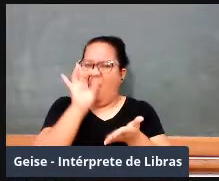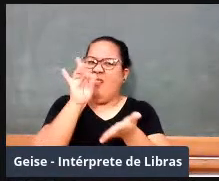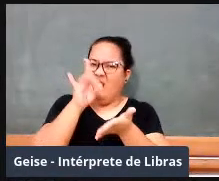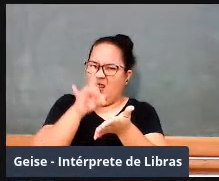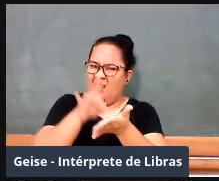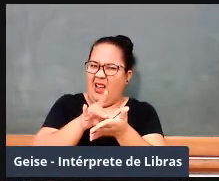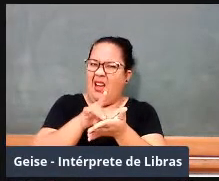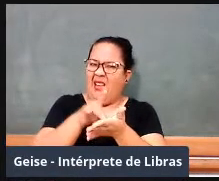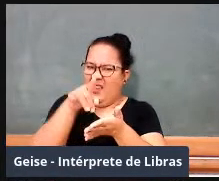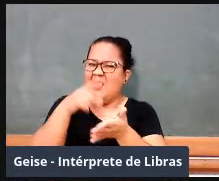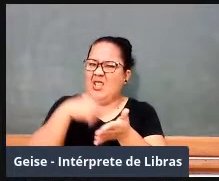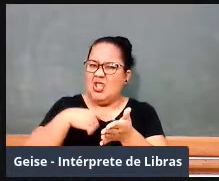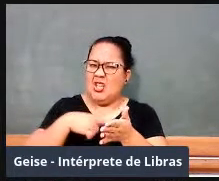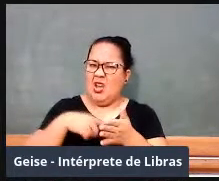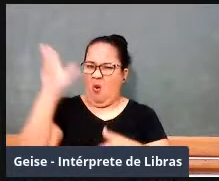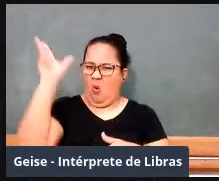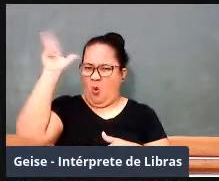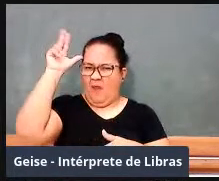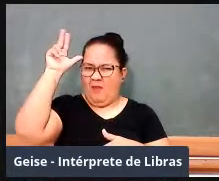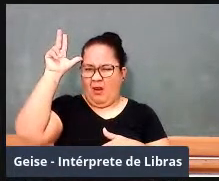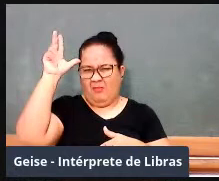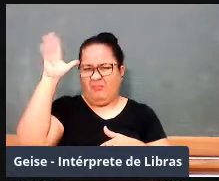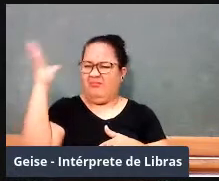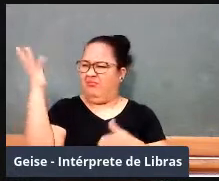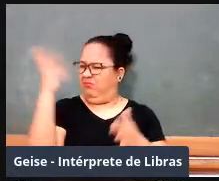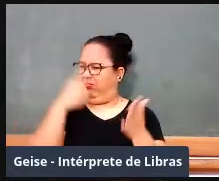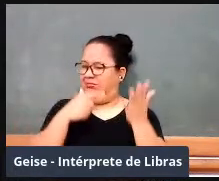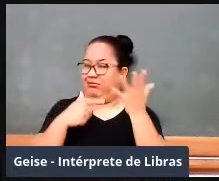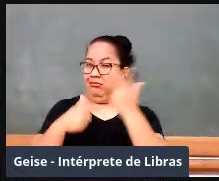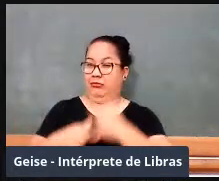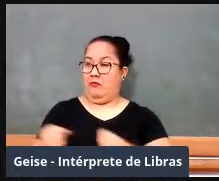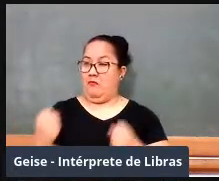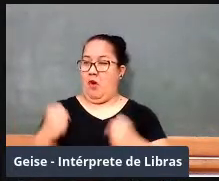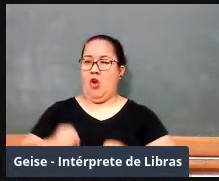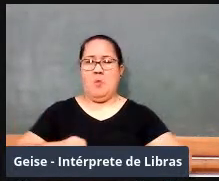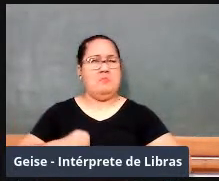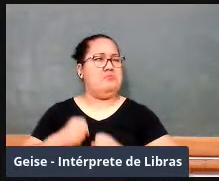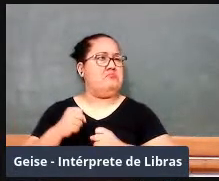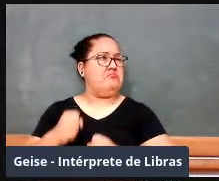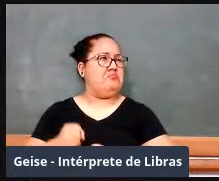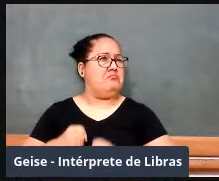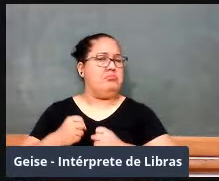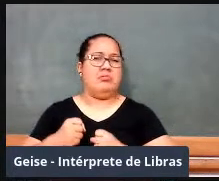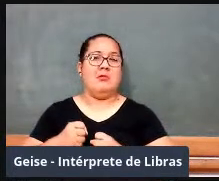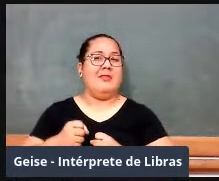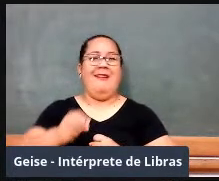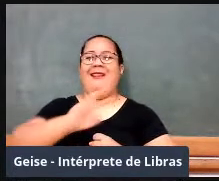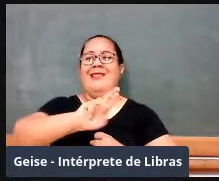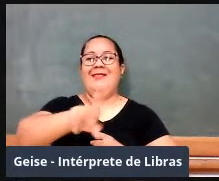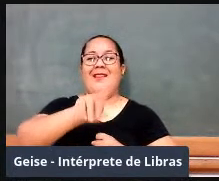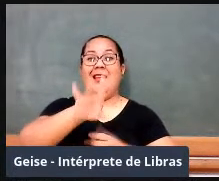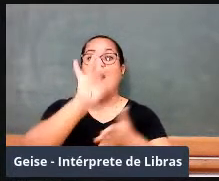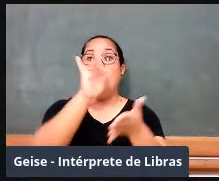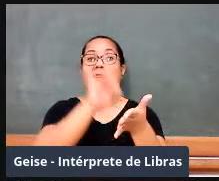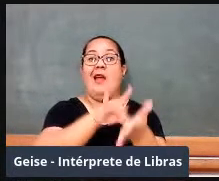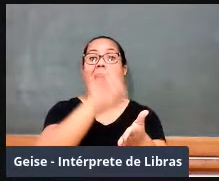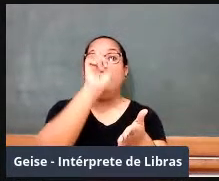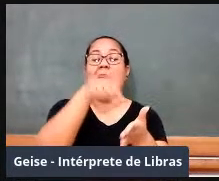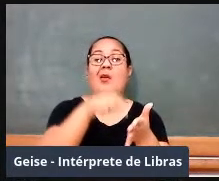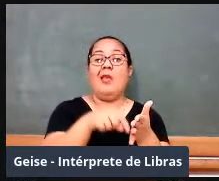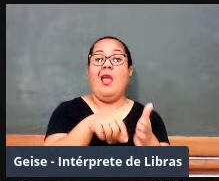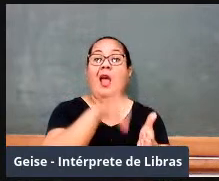esses cavalos maravilhosos, na verdade, eram burros, eles estavam montados em burros, porque